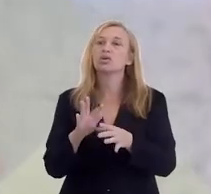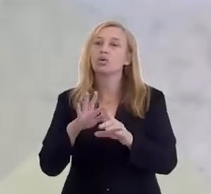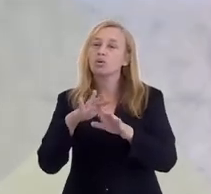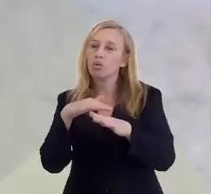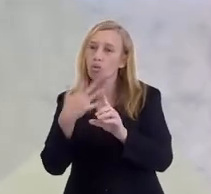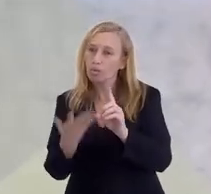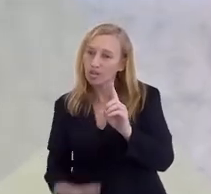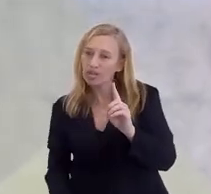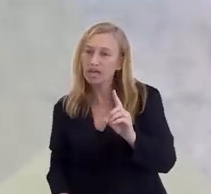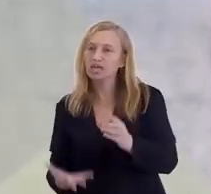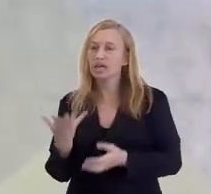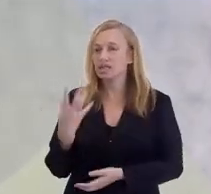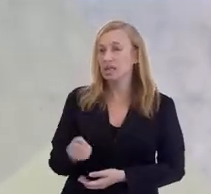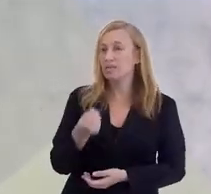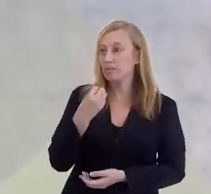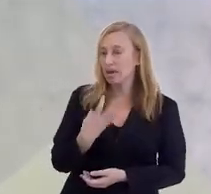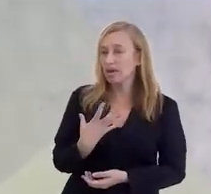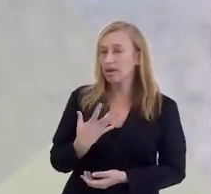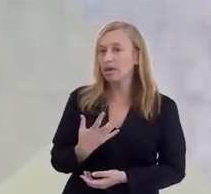eles recebem de bom grado.